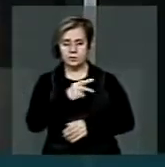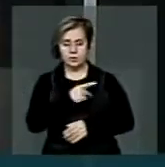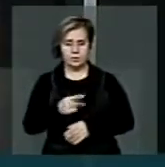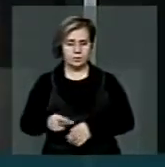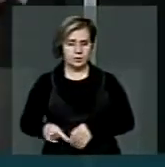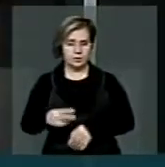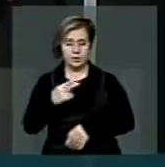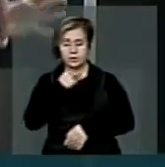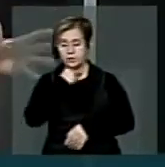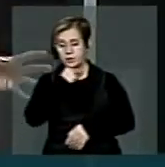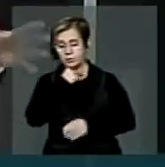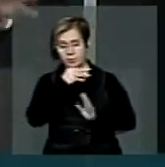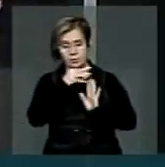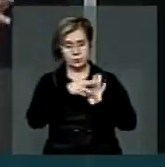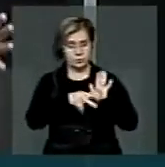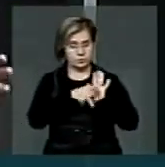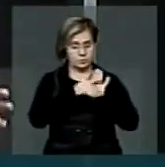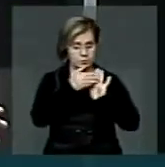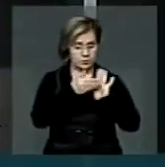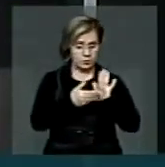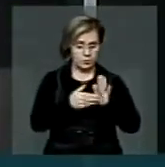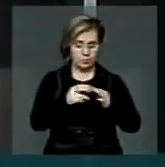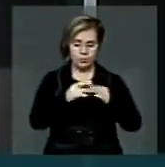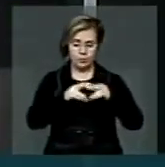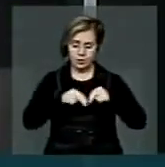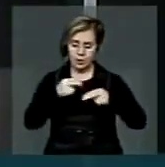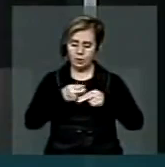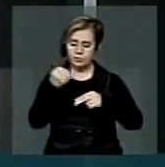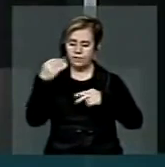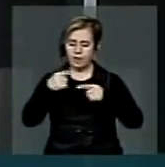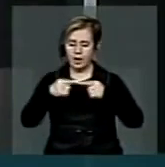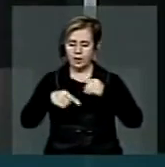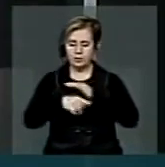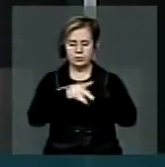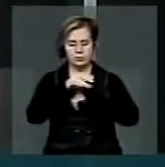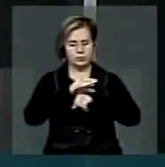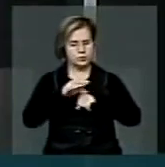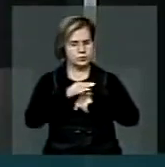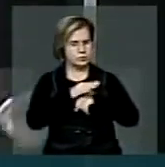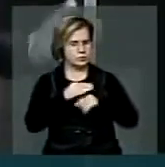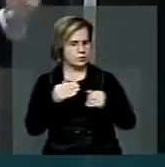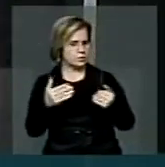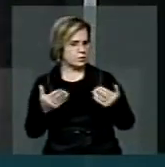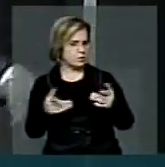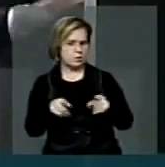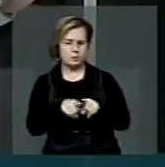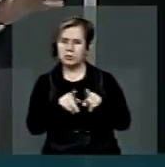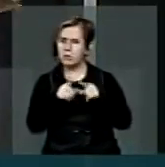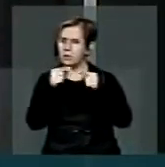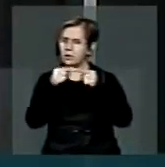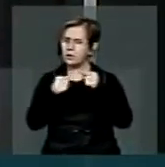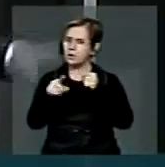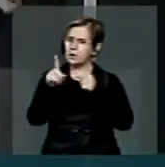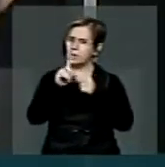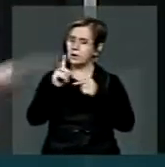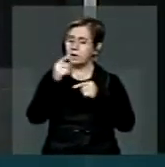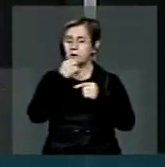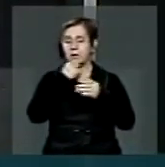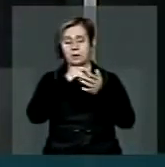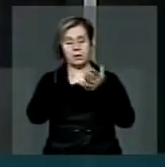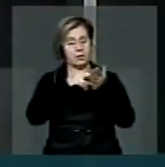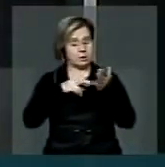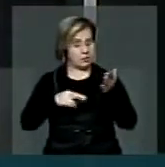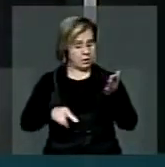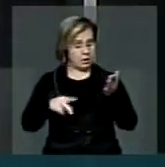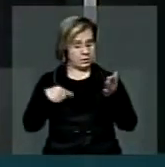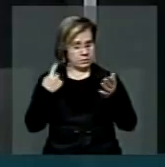sobre diversos assuntos que a Constituição proíbe, então não seria prudente que o relator, nós